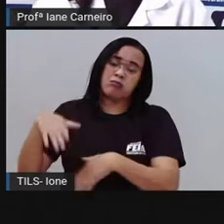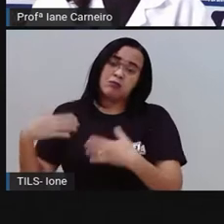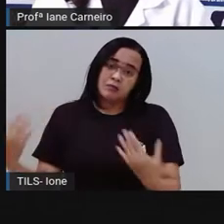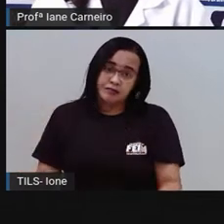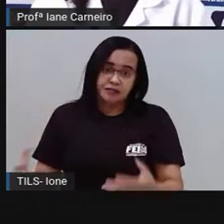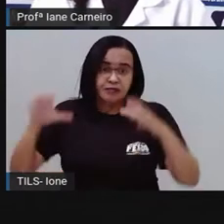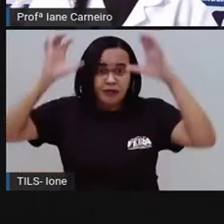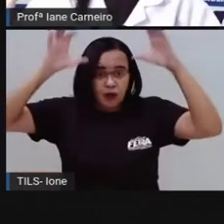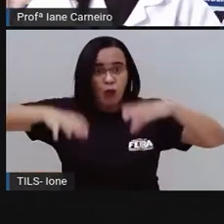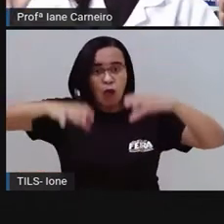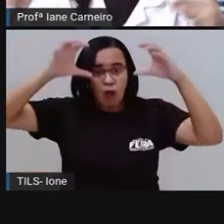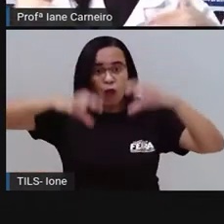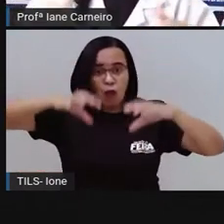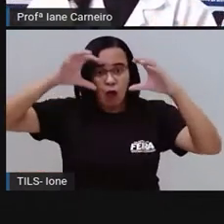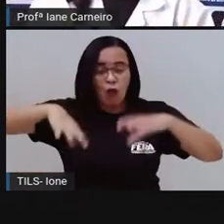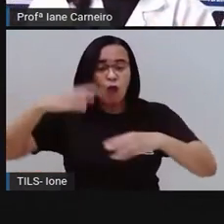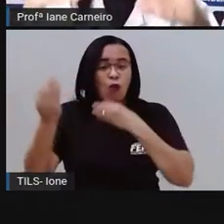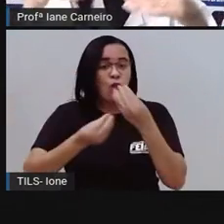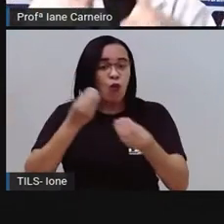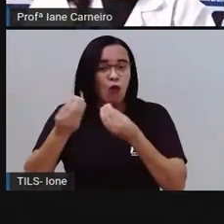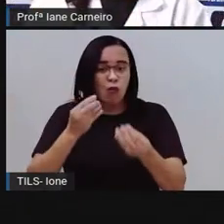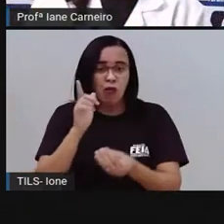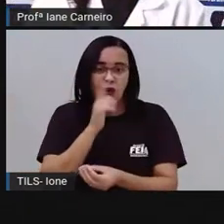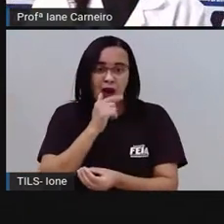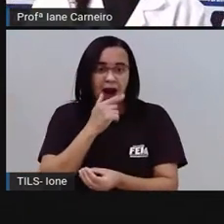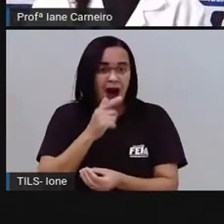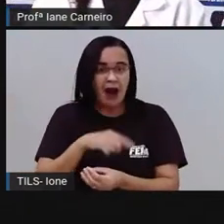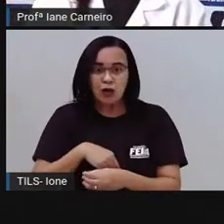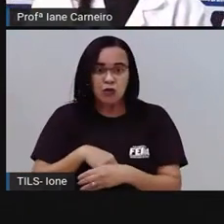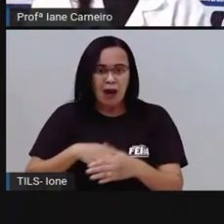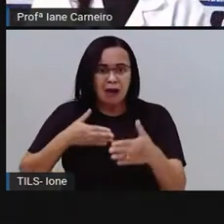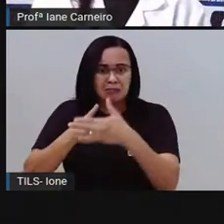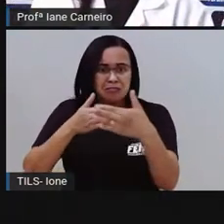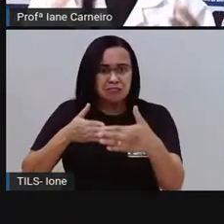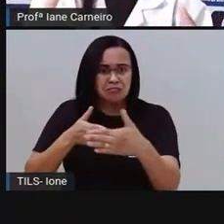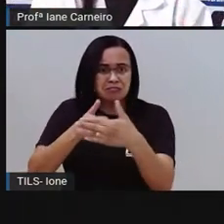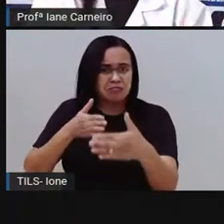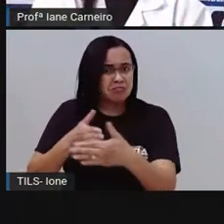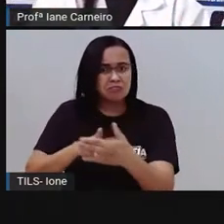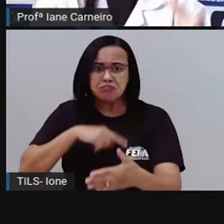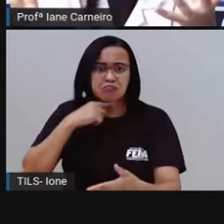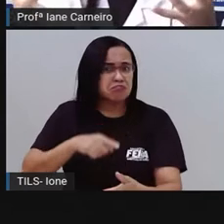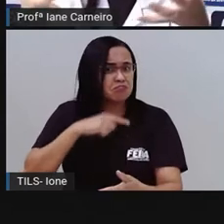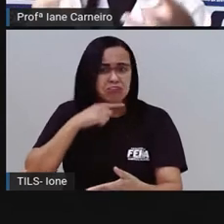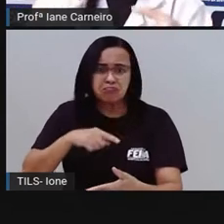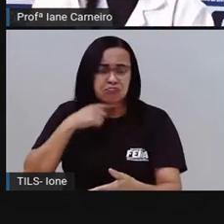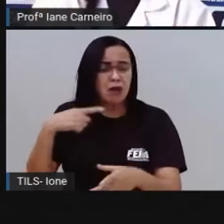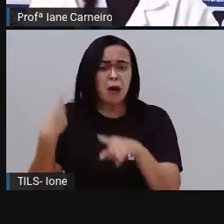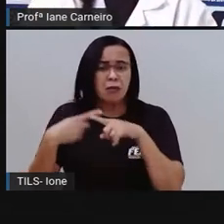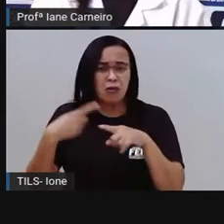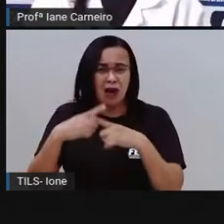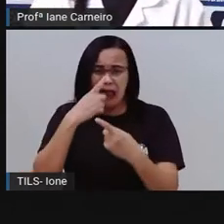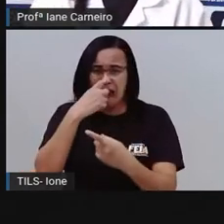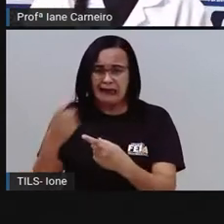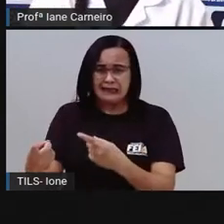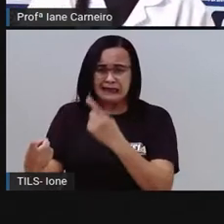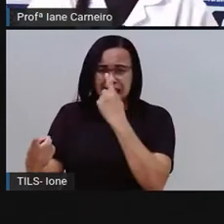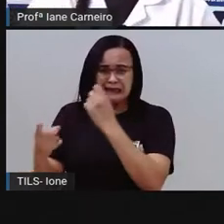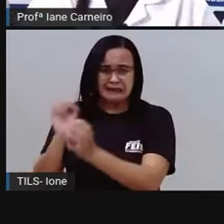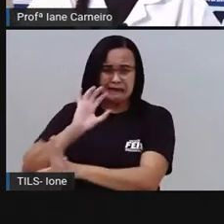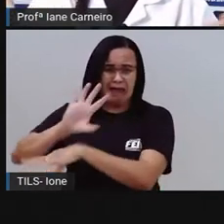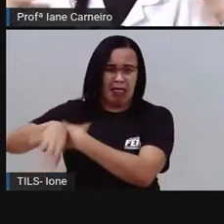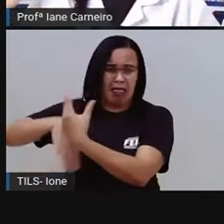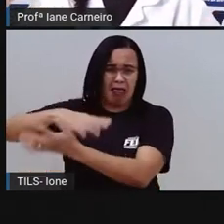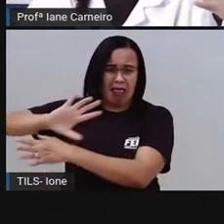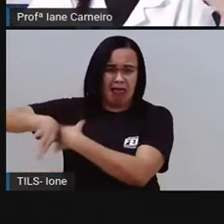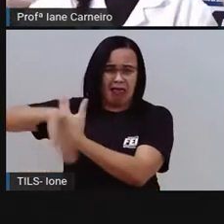aconteceu o quê? A água não conseguia escorrer para dentro do esgoto, porque o lixo estava todo ali acumulado. Então,